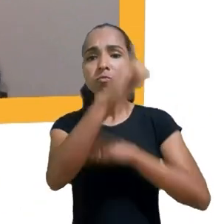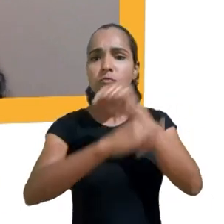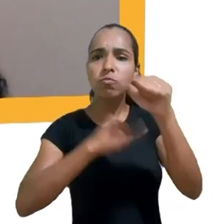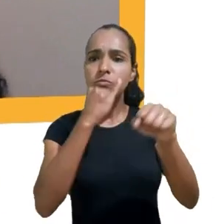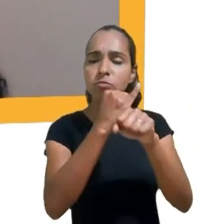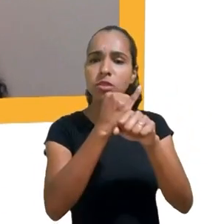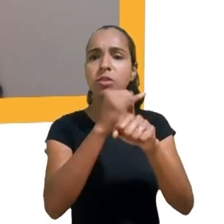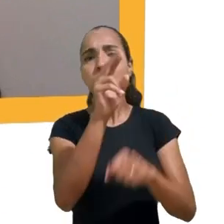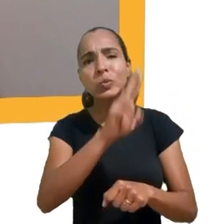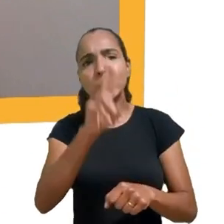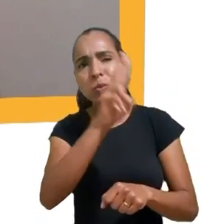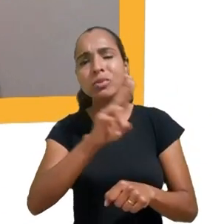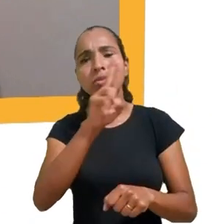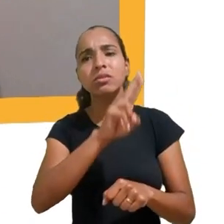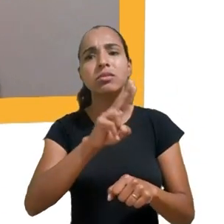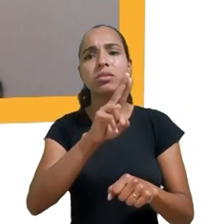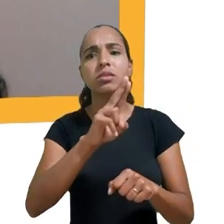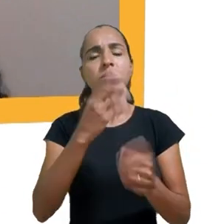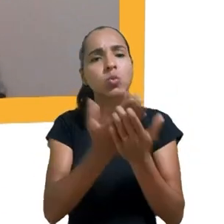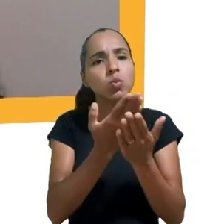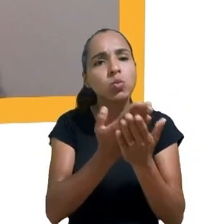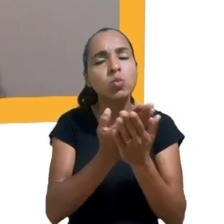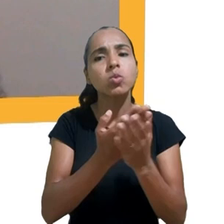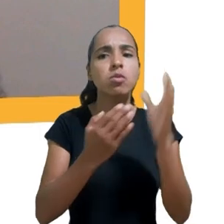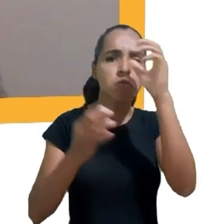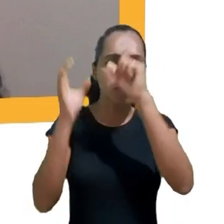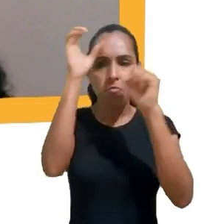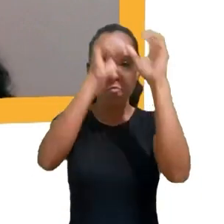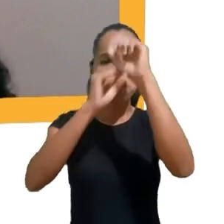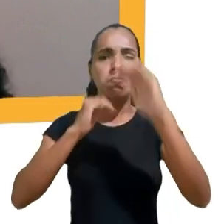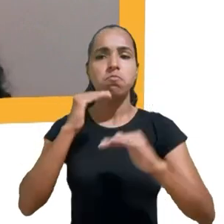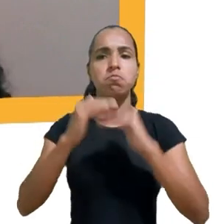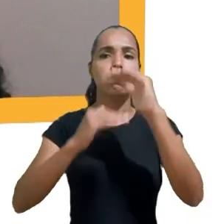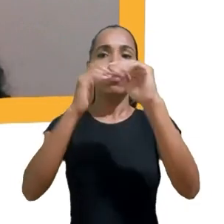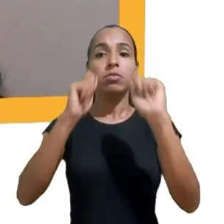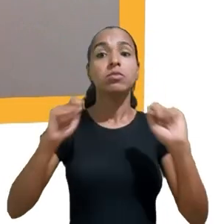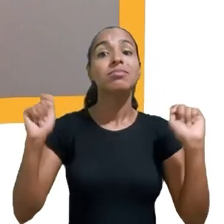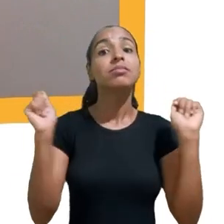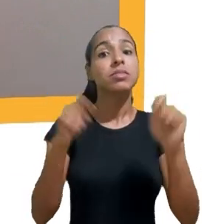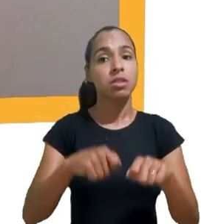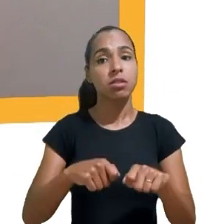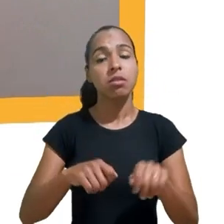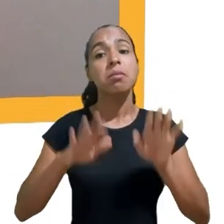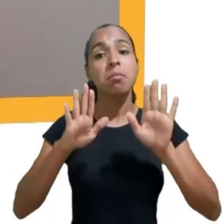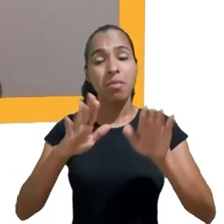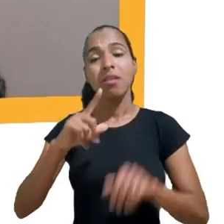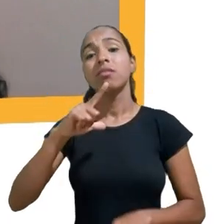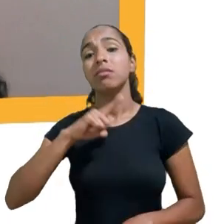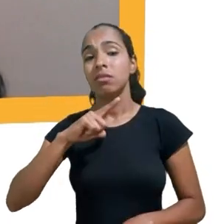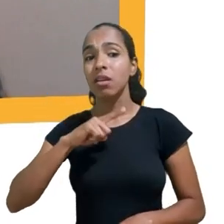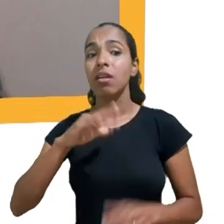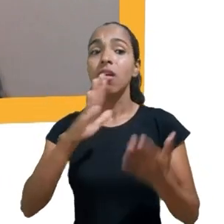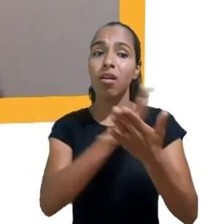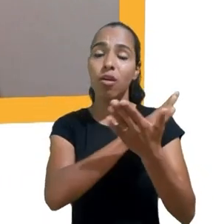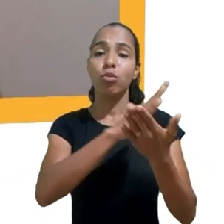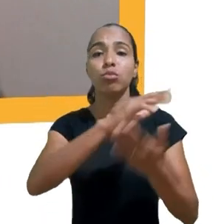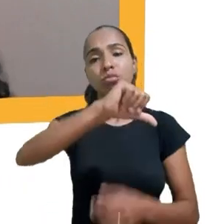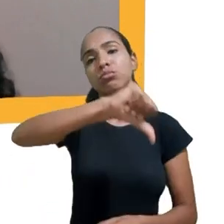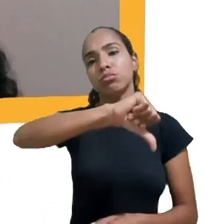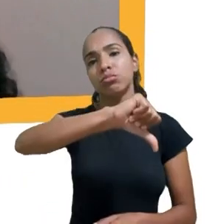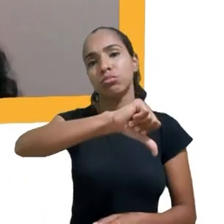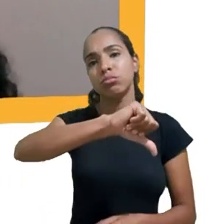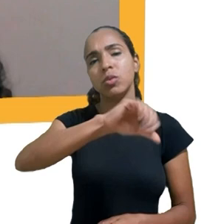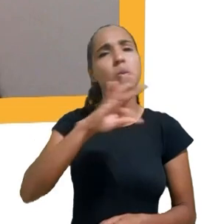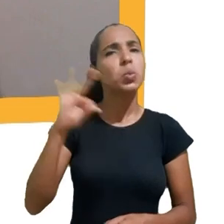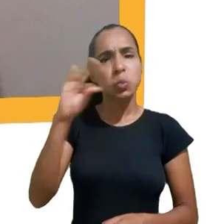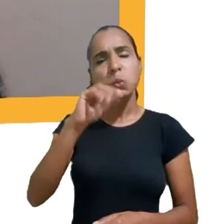autoaprendizagem. Mas eu também acho que a internet tem pontos negativos, como tudo, gente? A gente tem pontos positivos e pontos negativos. Mas eu acho que a internet